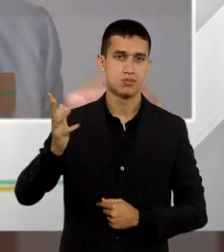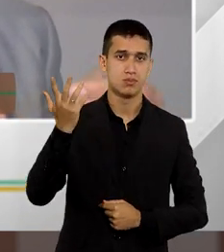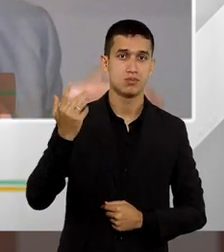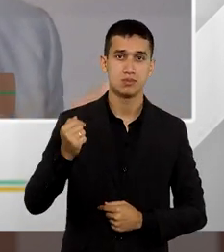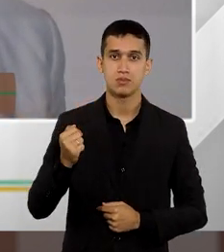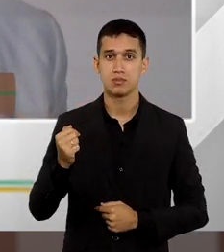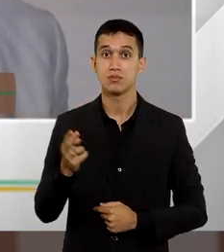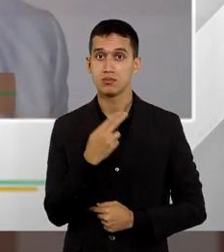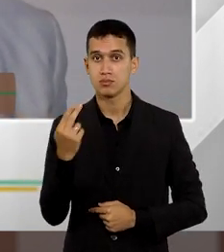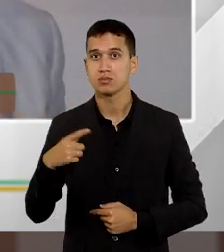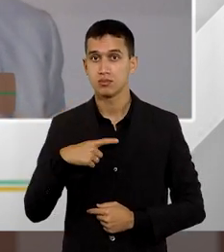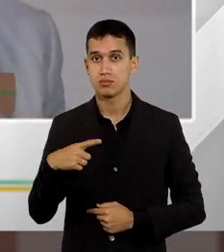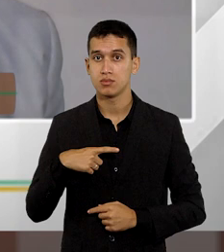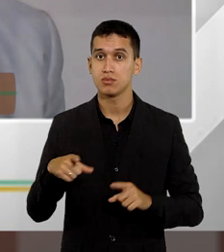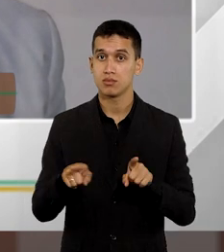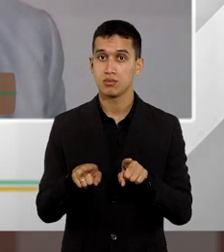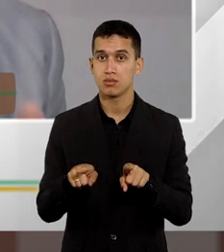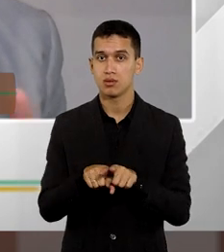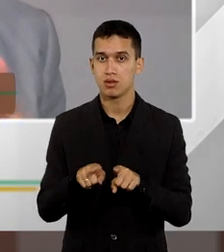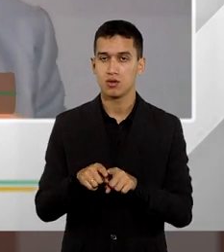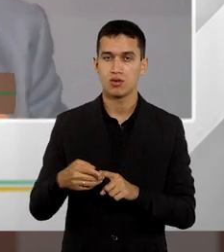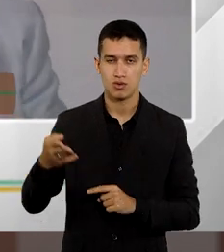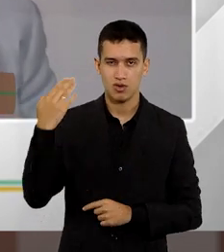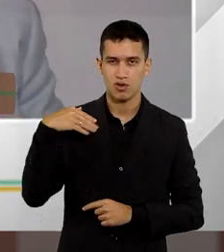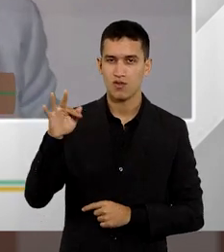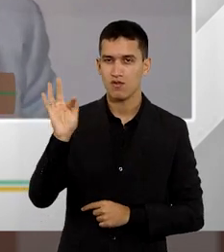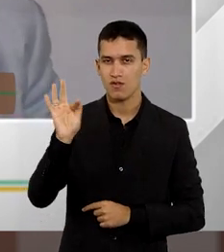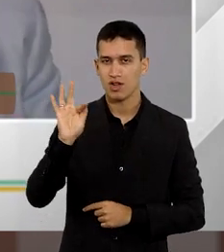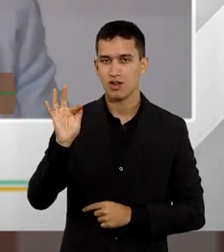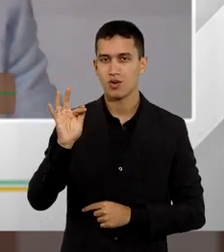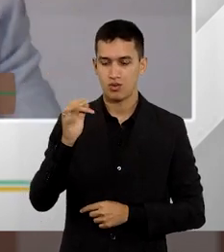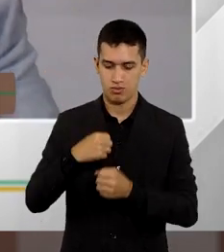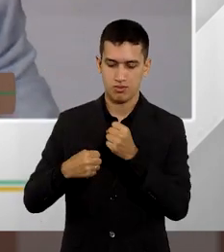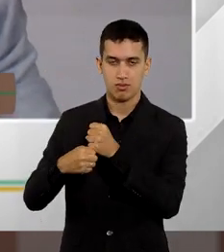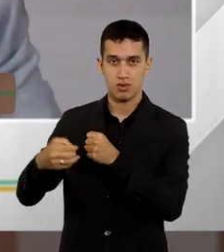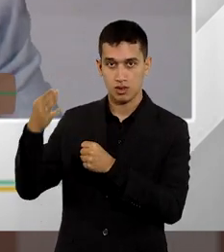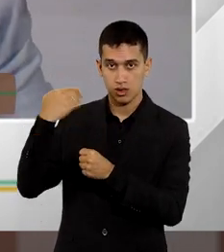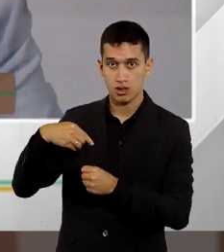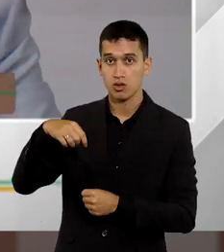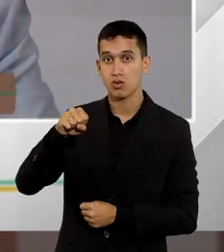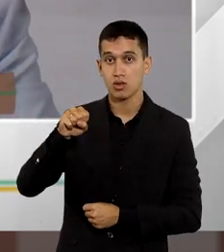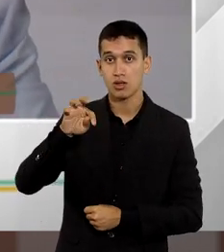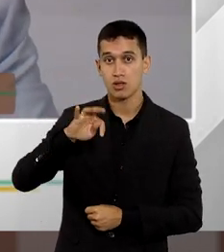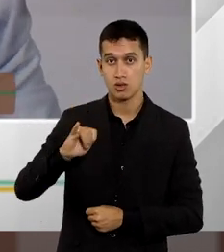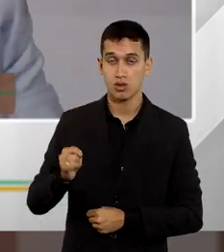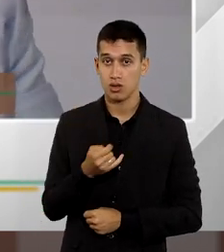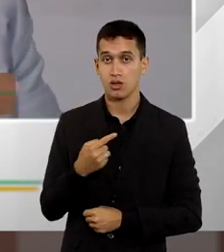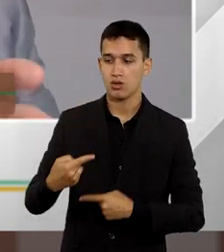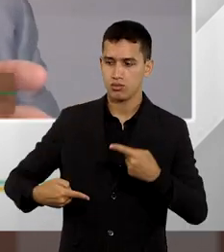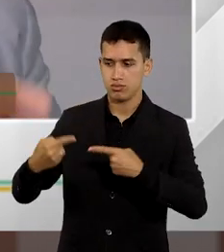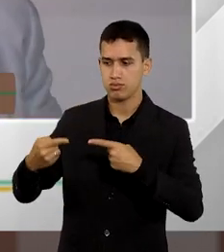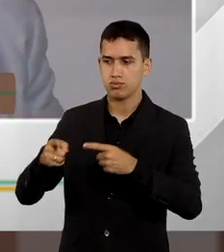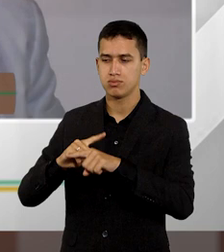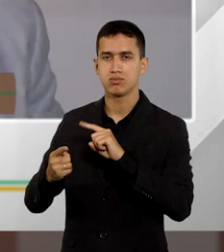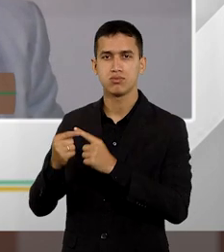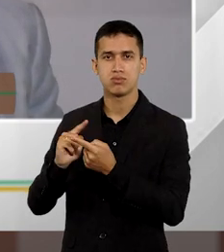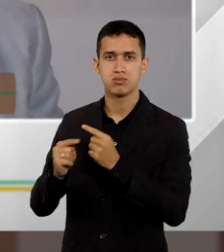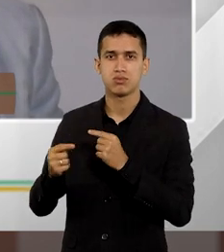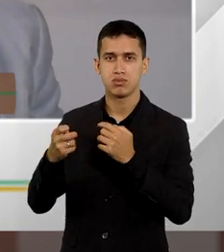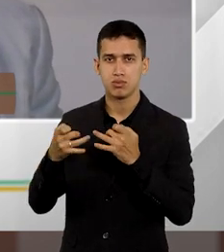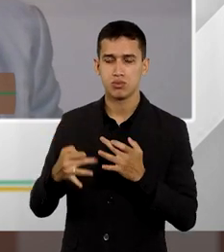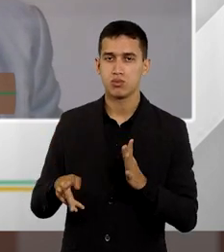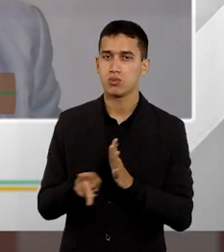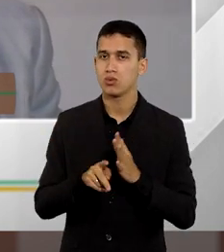tivemos no ano passado, em fevereiro do ano passado, o início desse julgamento do STJ, em que restou definido a plena